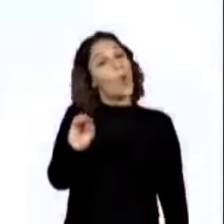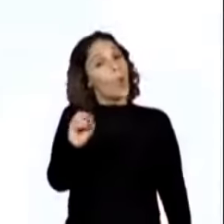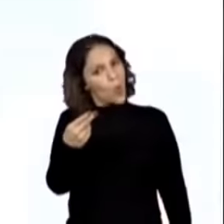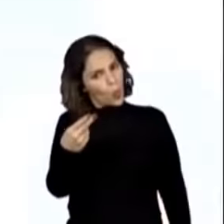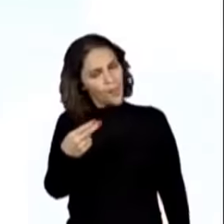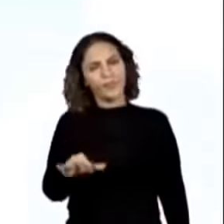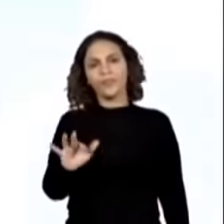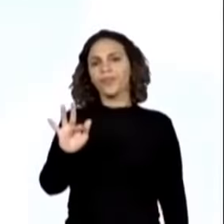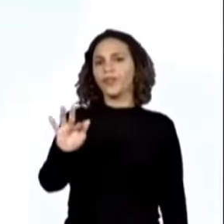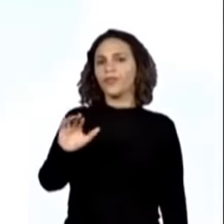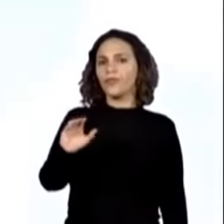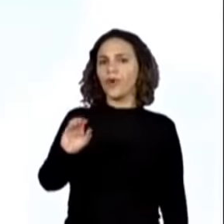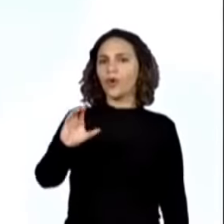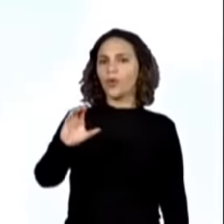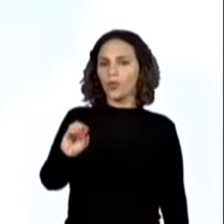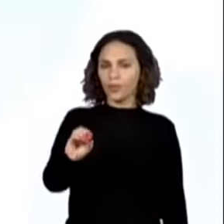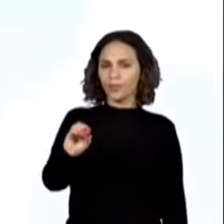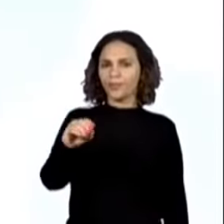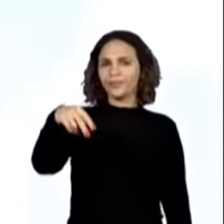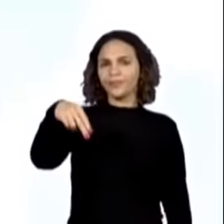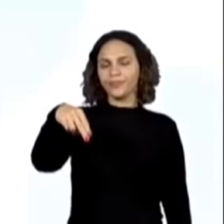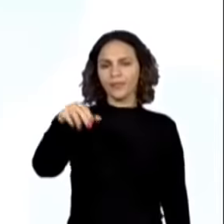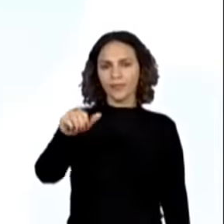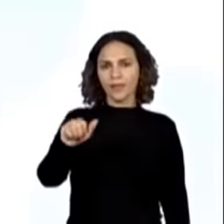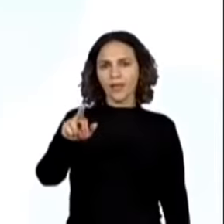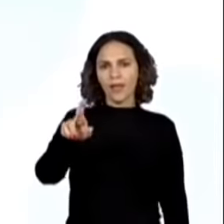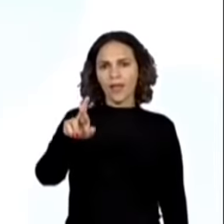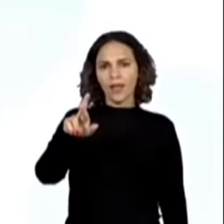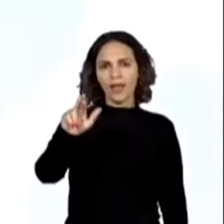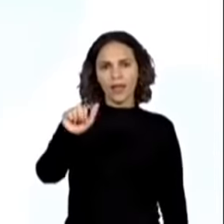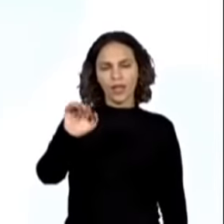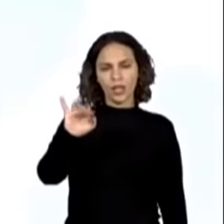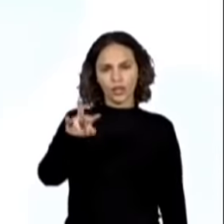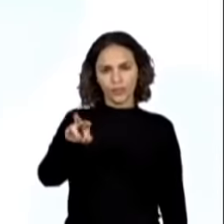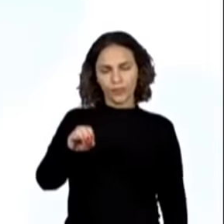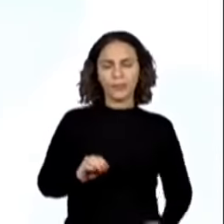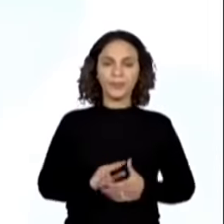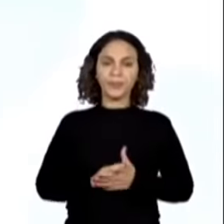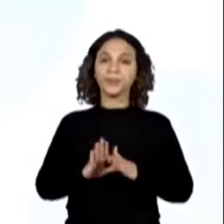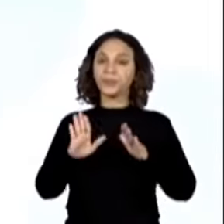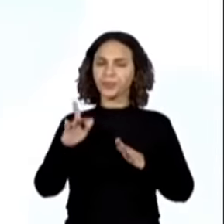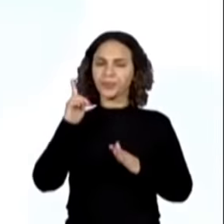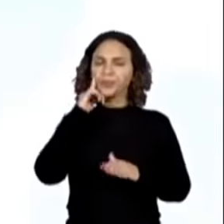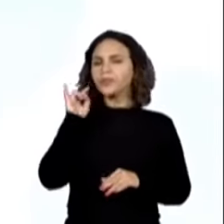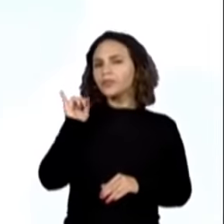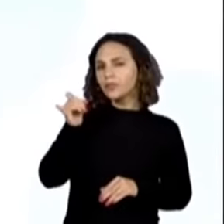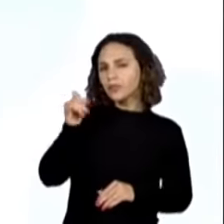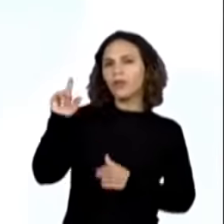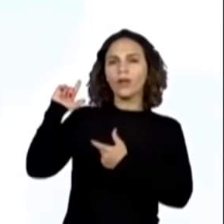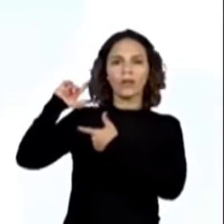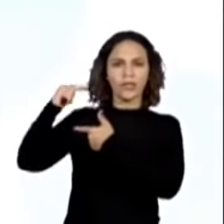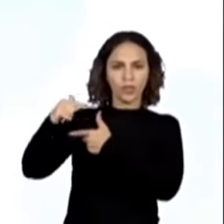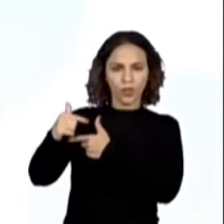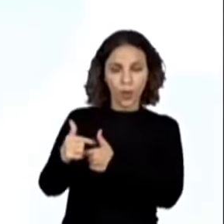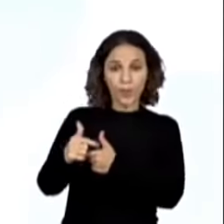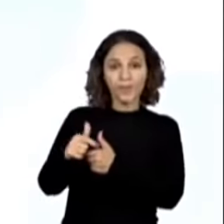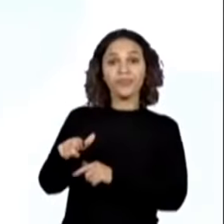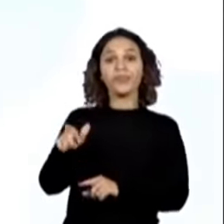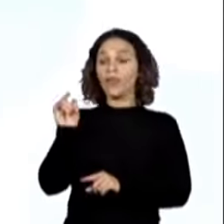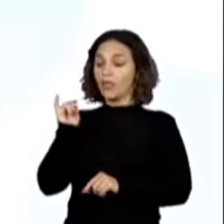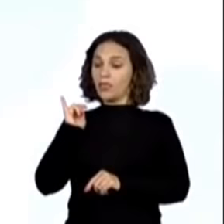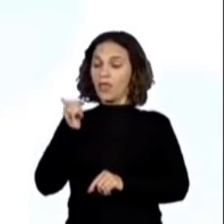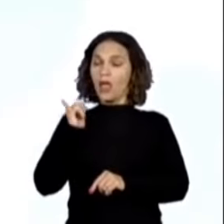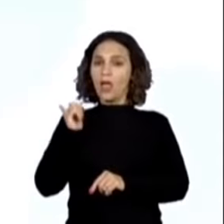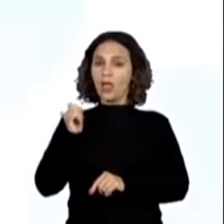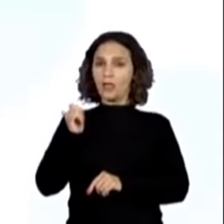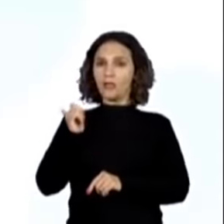Aqui no 2. Nossos contos tradicionais, nos contos tradicionais, tradicionais, o narrador é